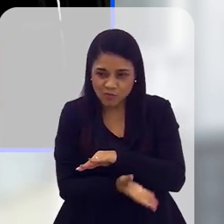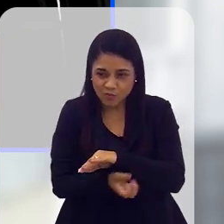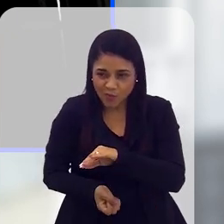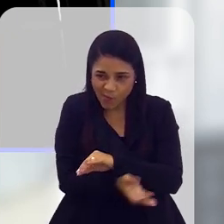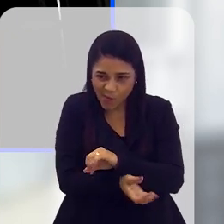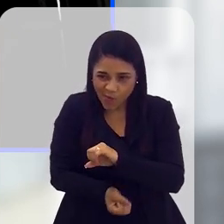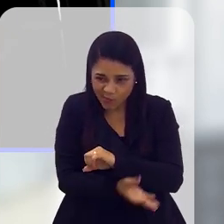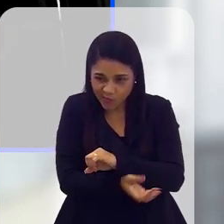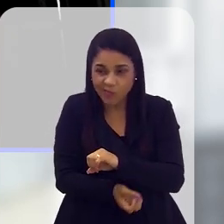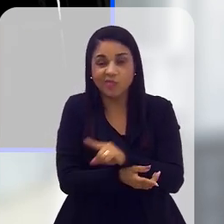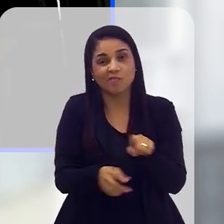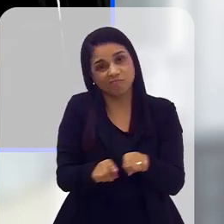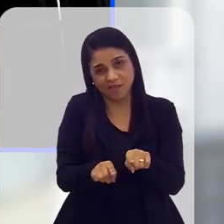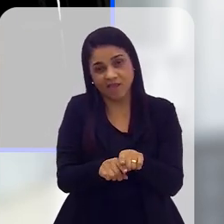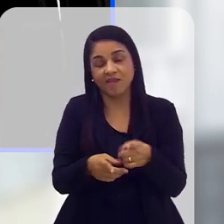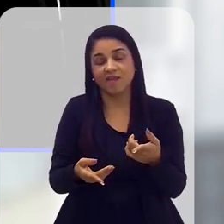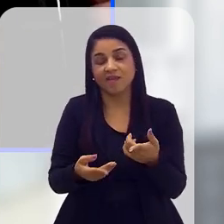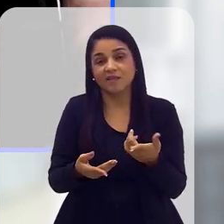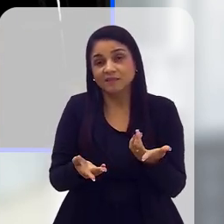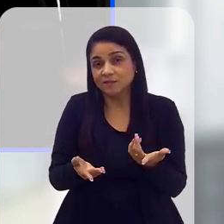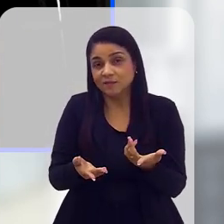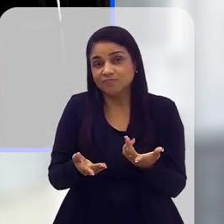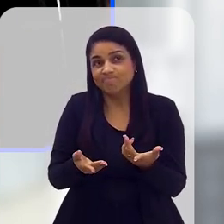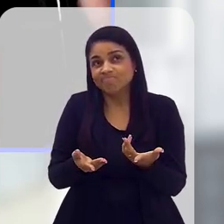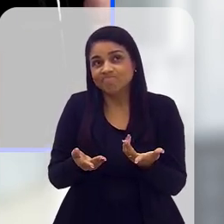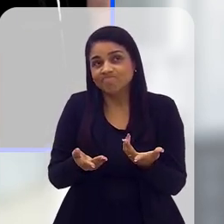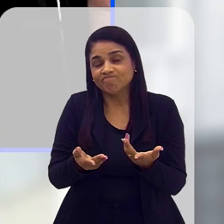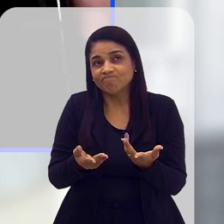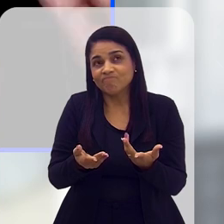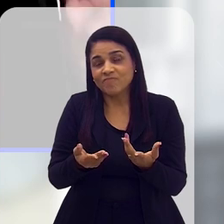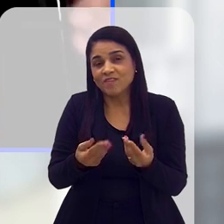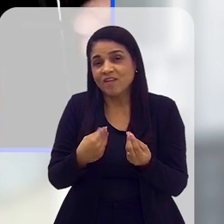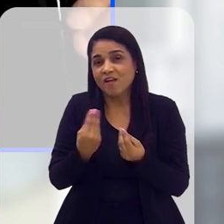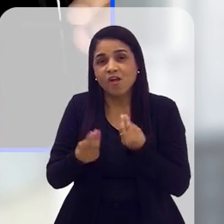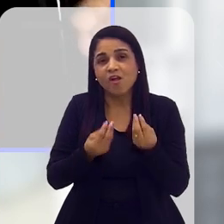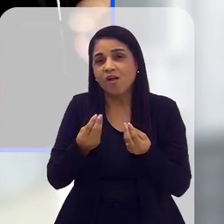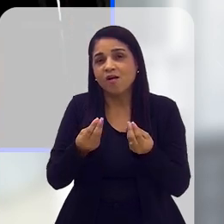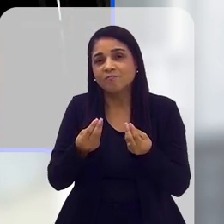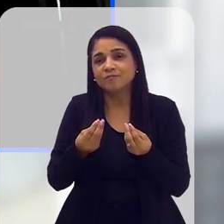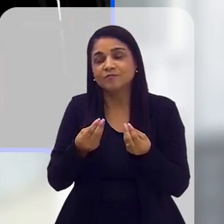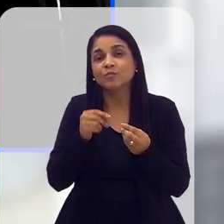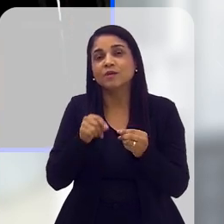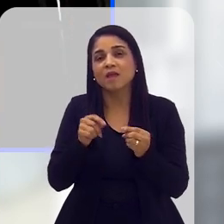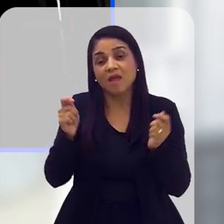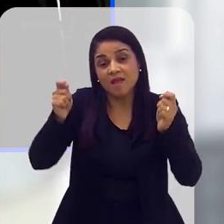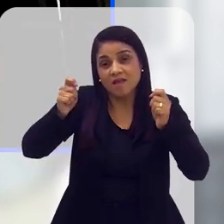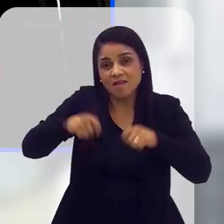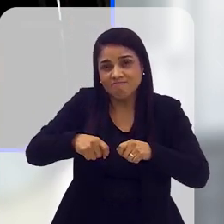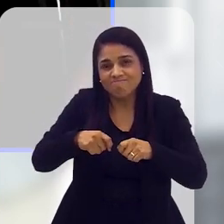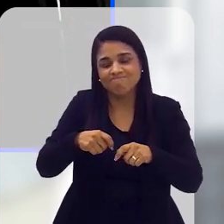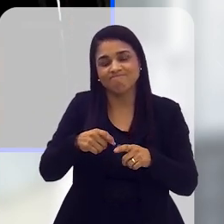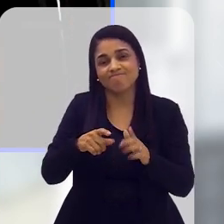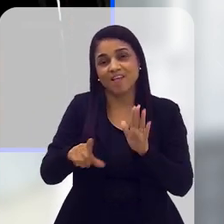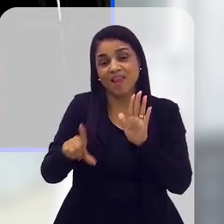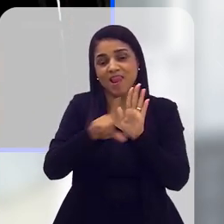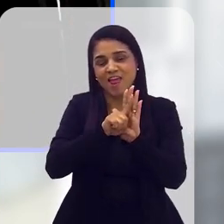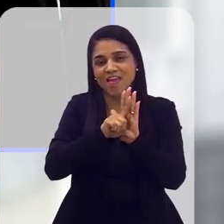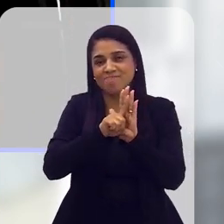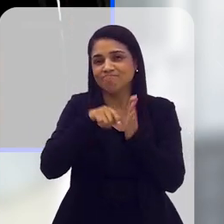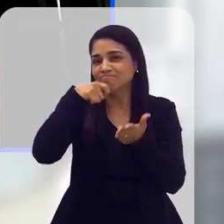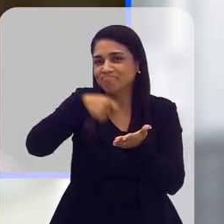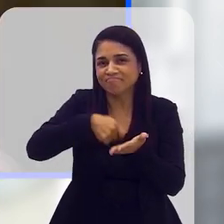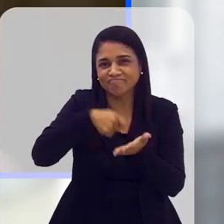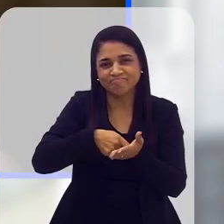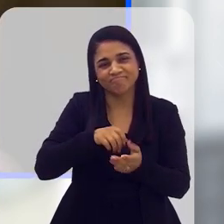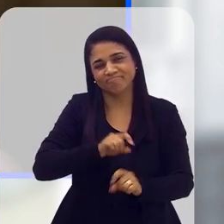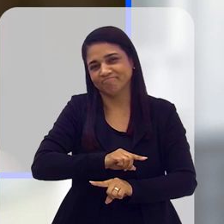Então, você tem, na verdade, um ponto muito fraco, um ponto muito debilitado, muito vulnerável no Brasil, que é a incapacidade de fazer valer